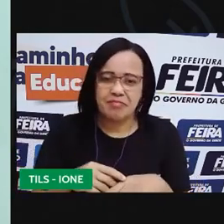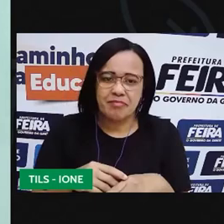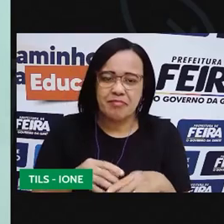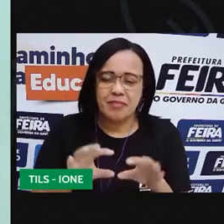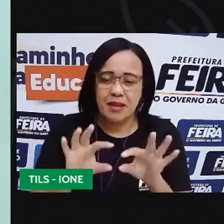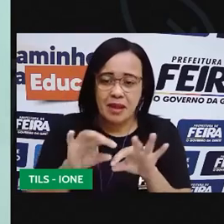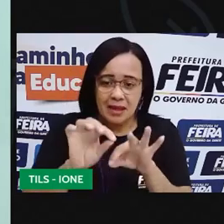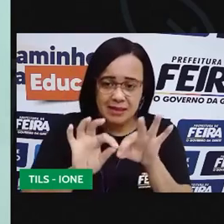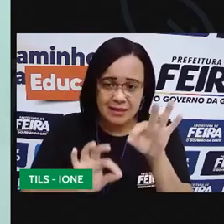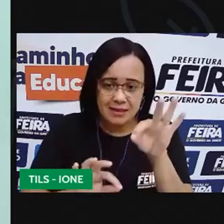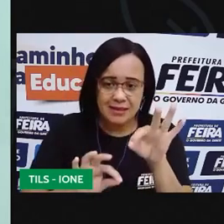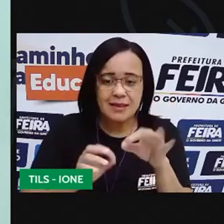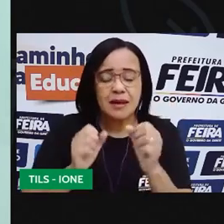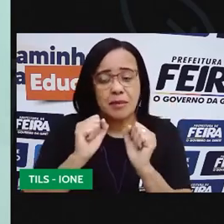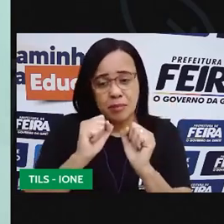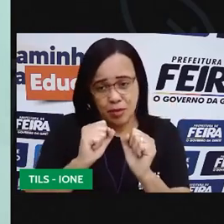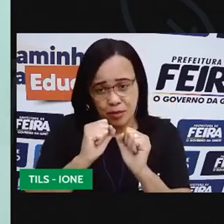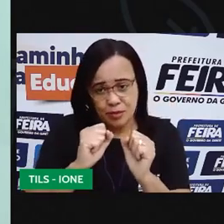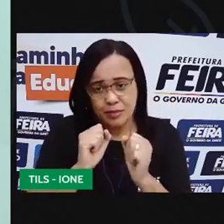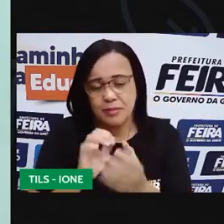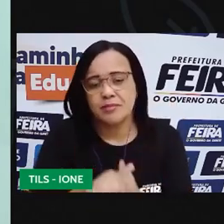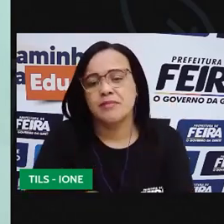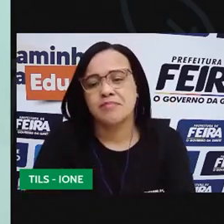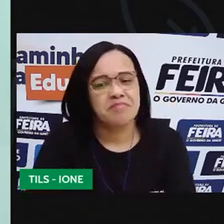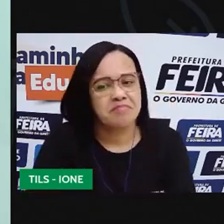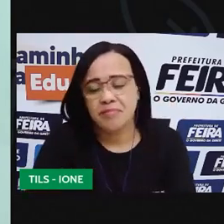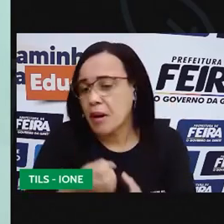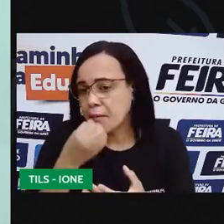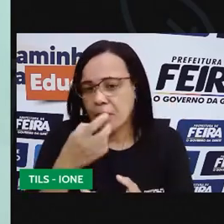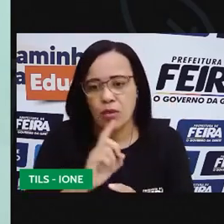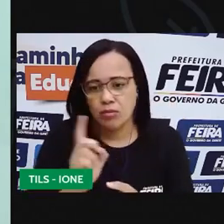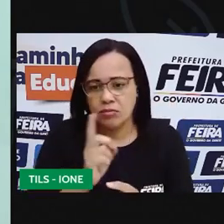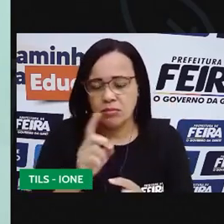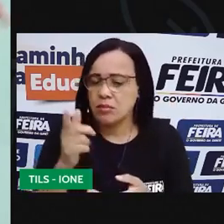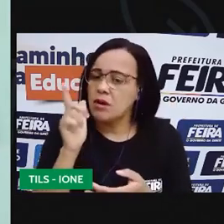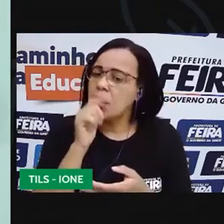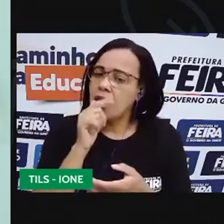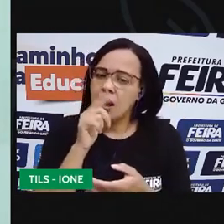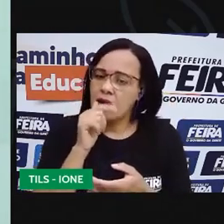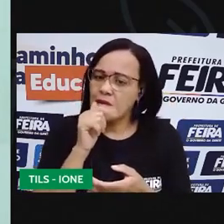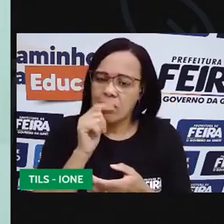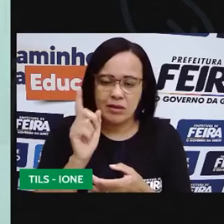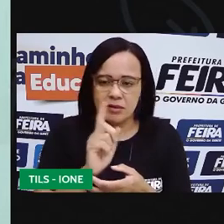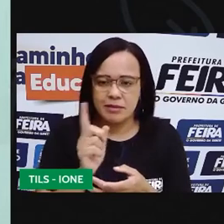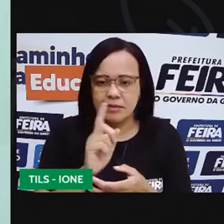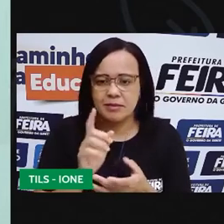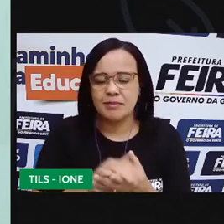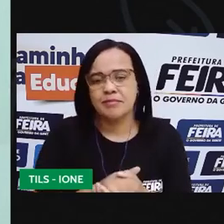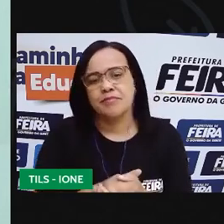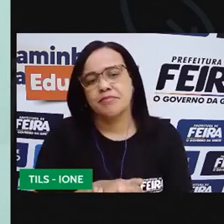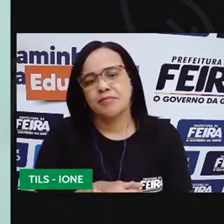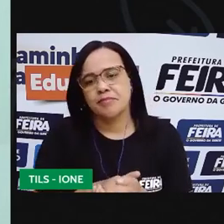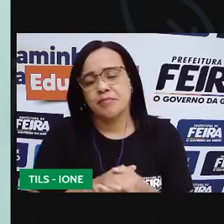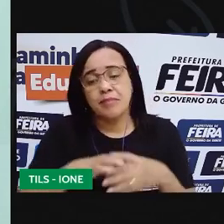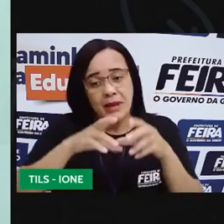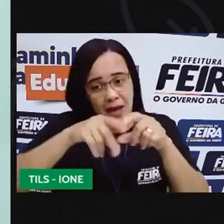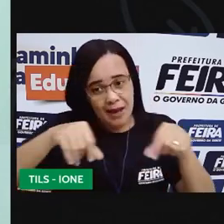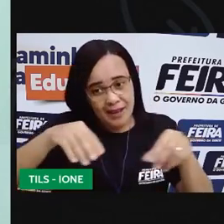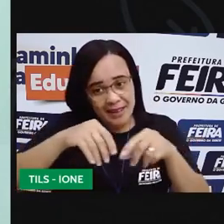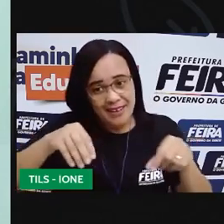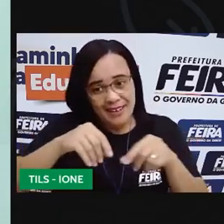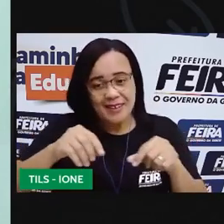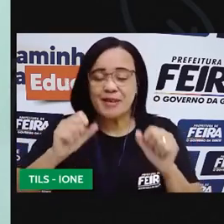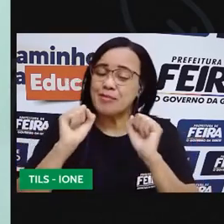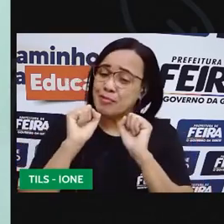pode rasgar. Então, você não vai usar o papel na água. Mas pode utilizar